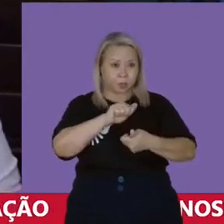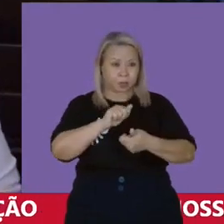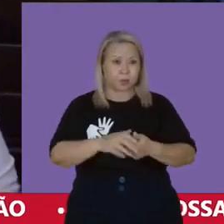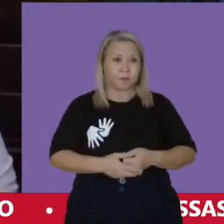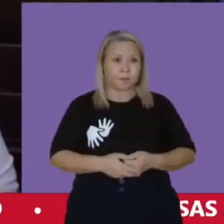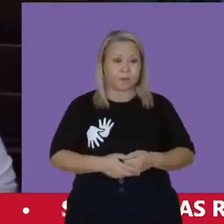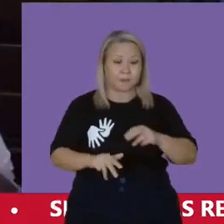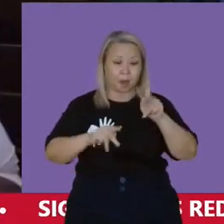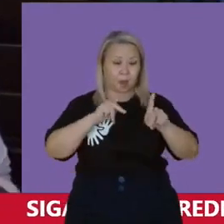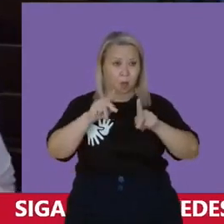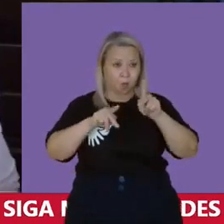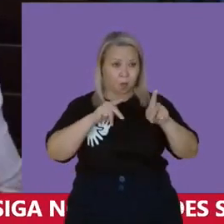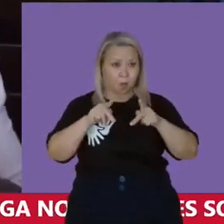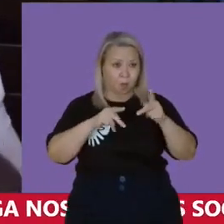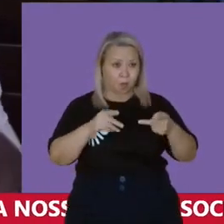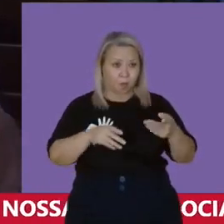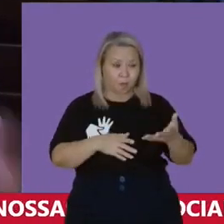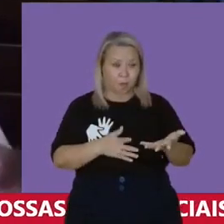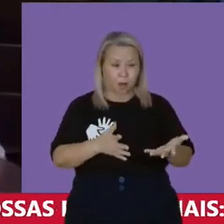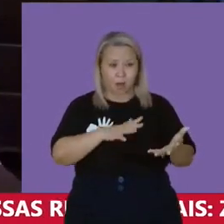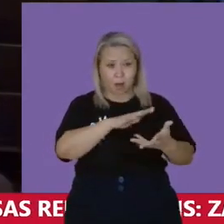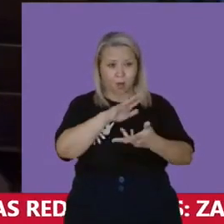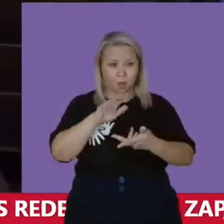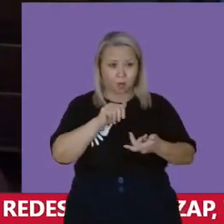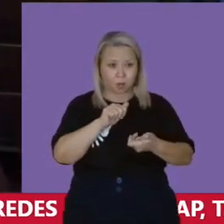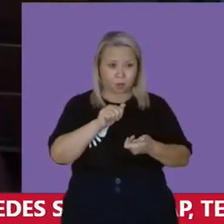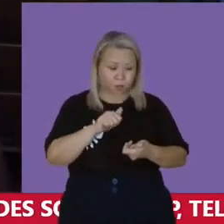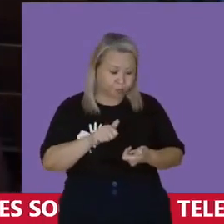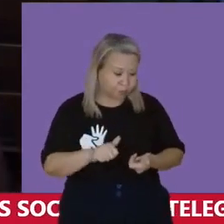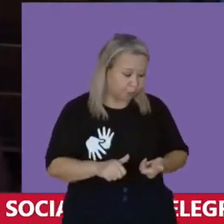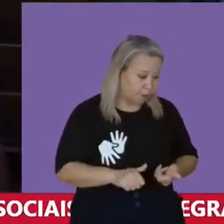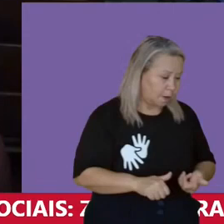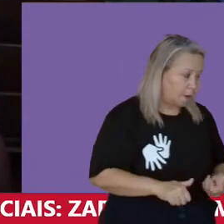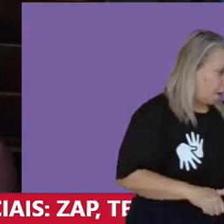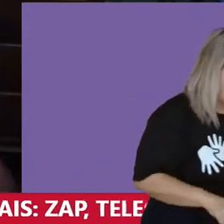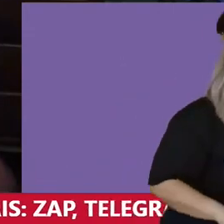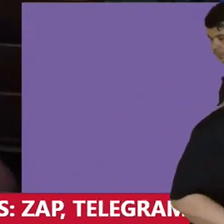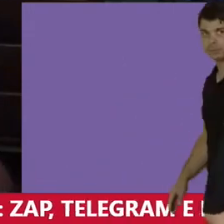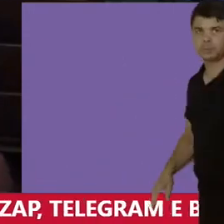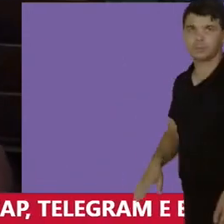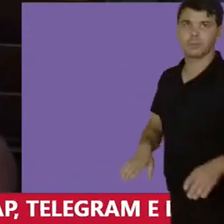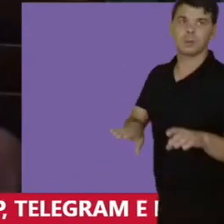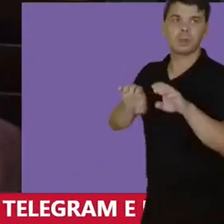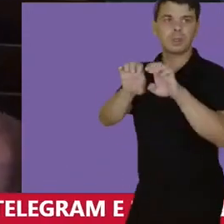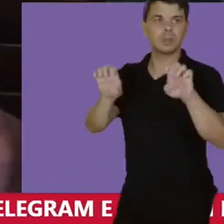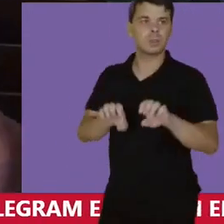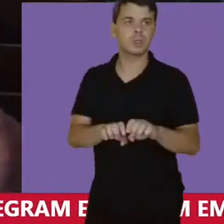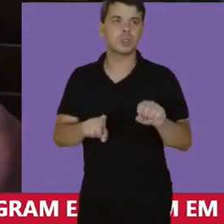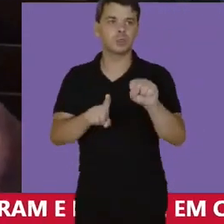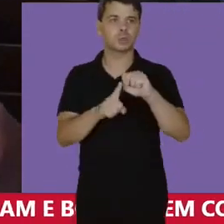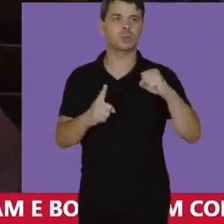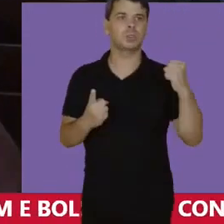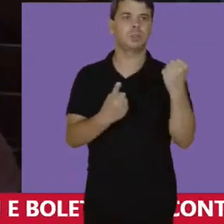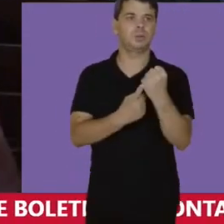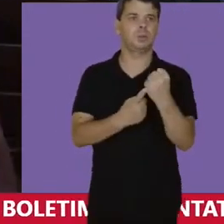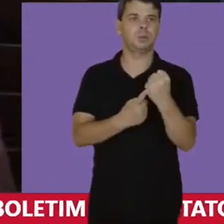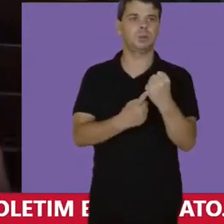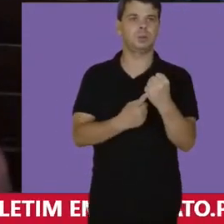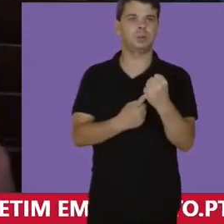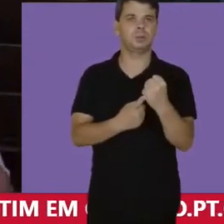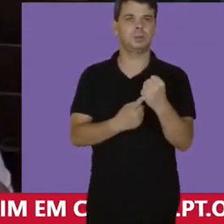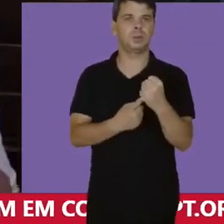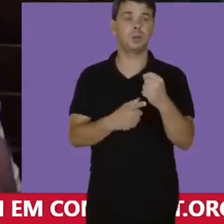povoar o mundo fez isso Então na estrutura da nossa sociedade Na